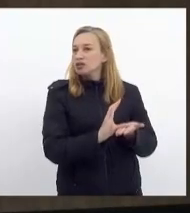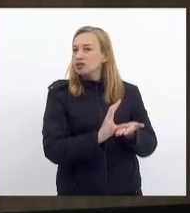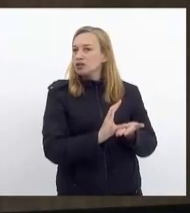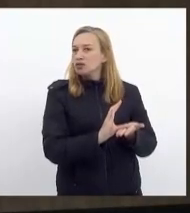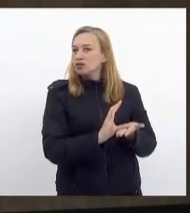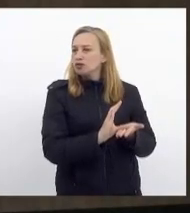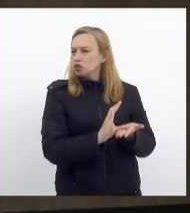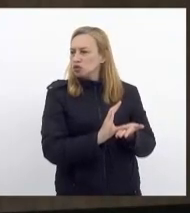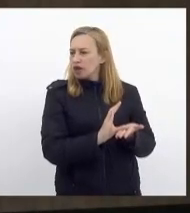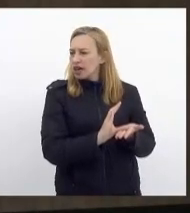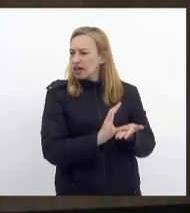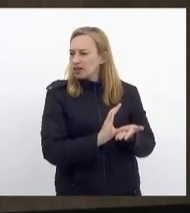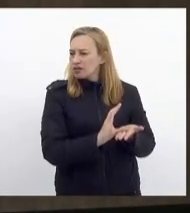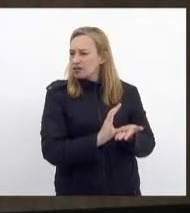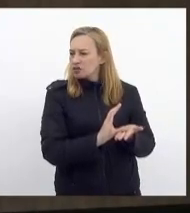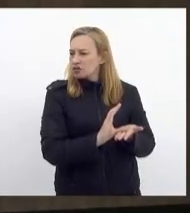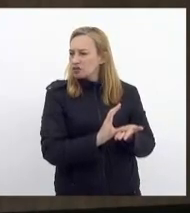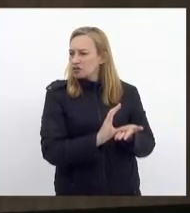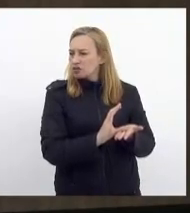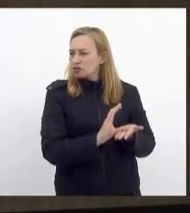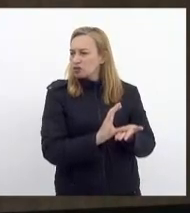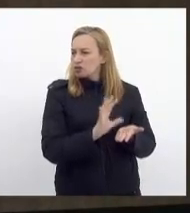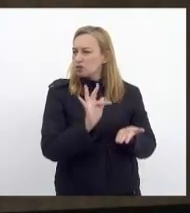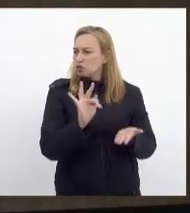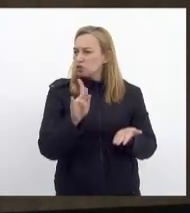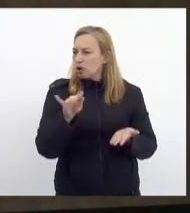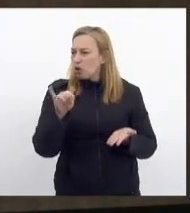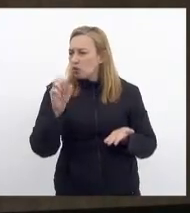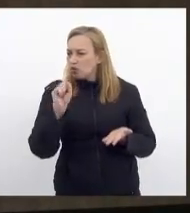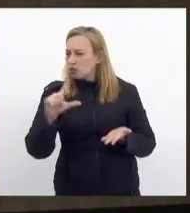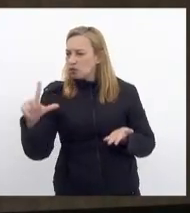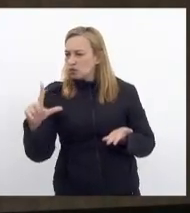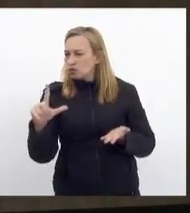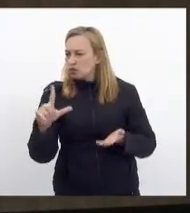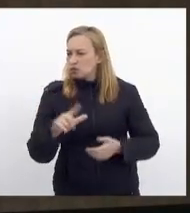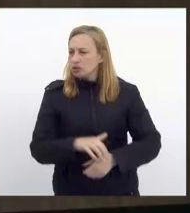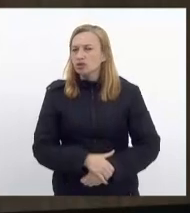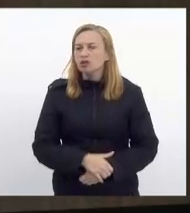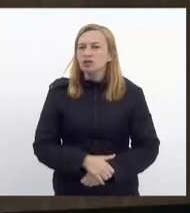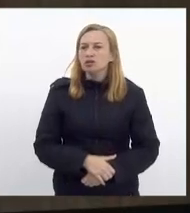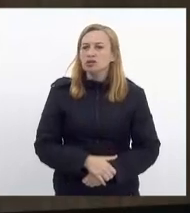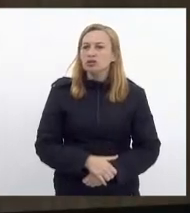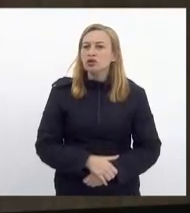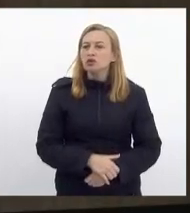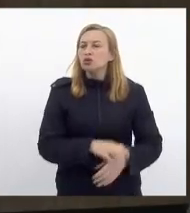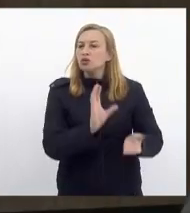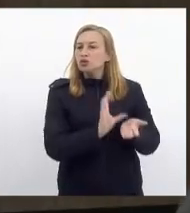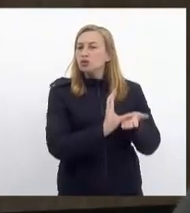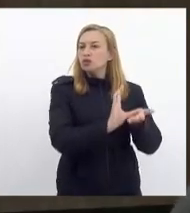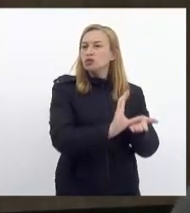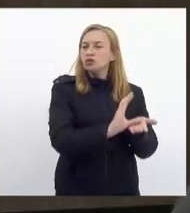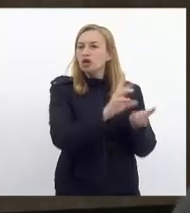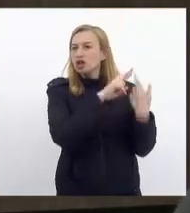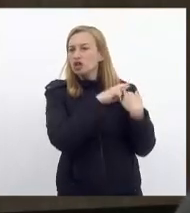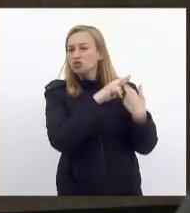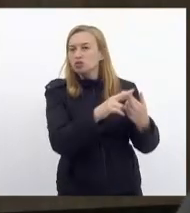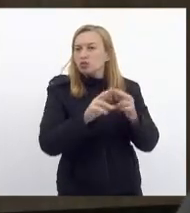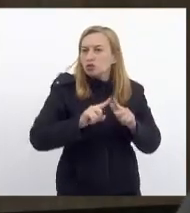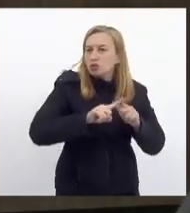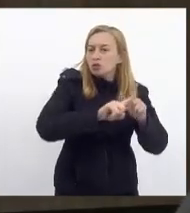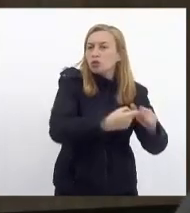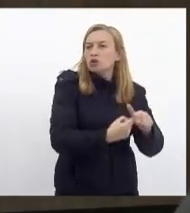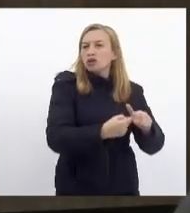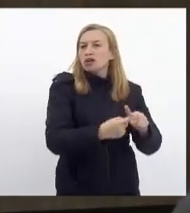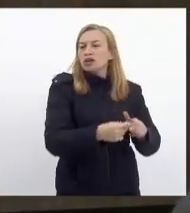FUSPOM é um dinheiro que é descontado do contra-cheque dos policiais militares. Vai para o fundo e responsável pela manutenção